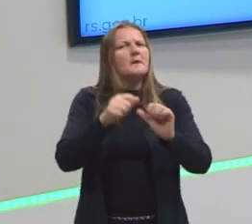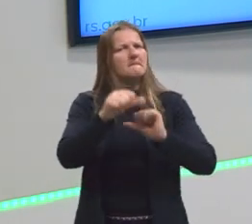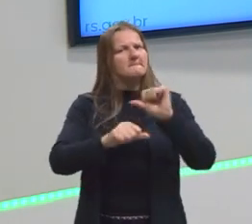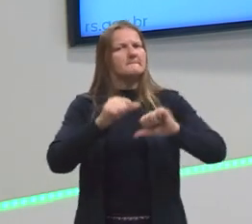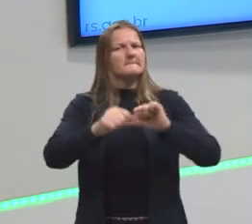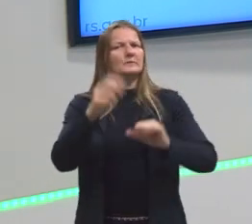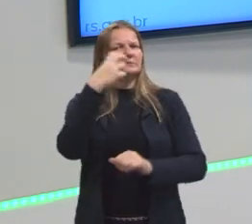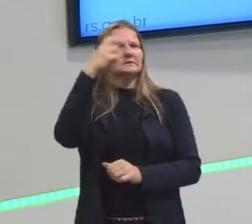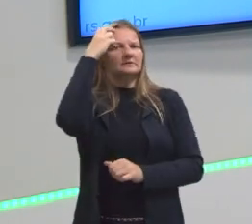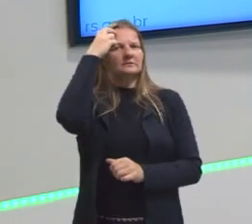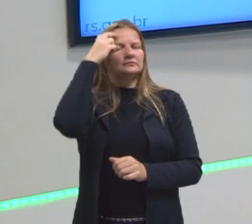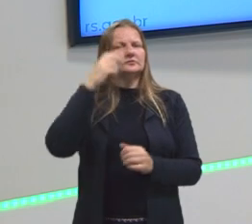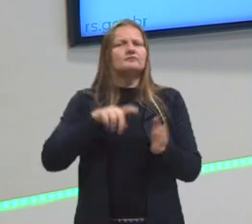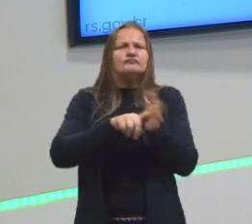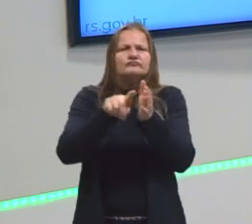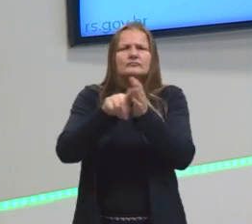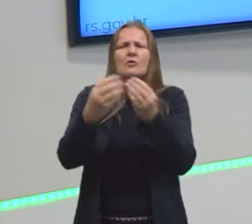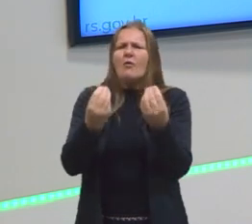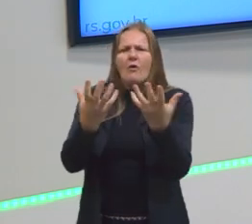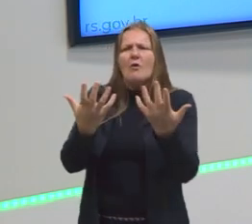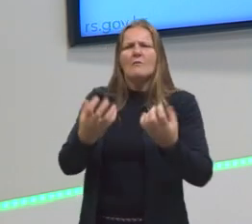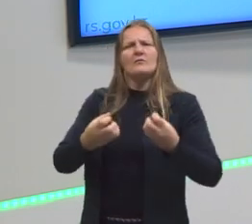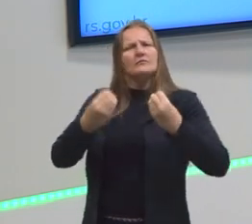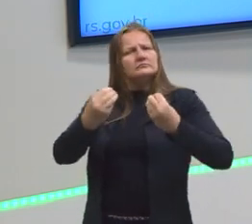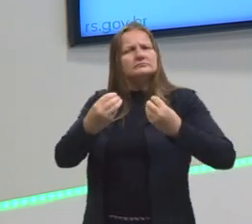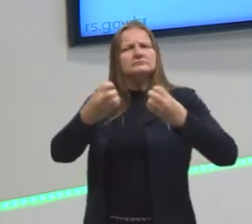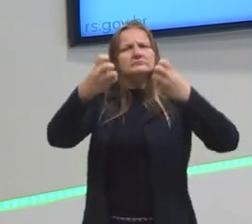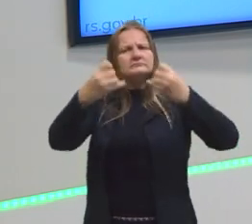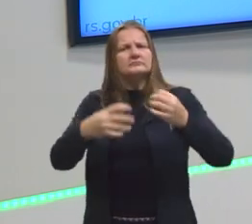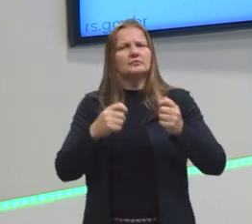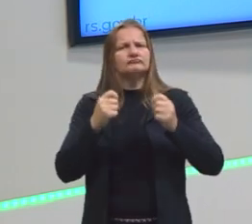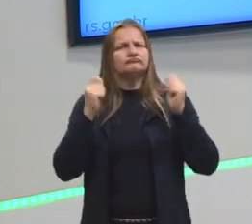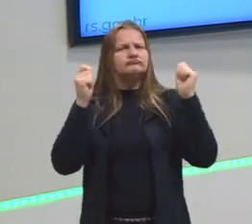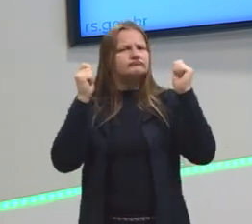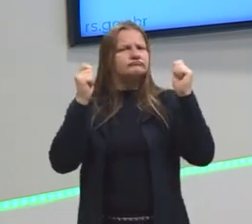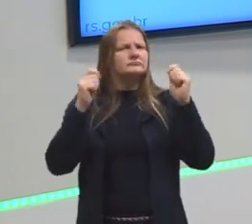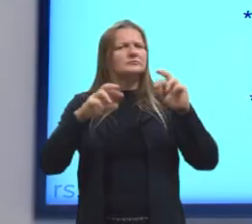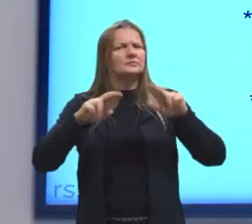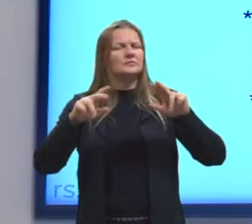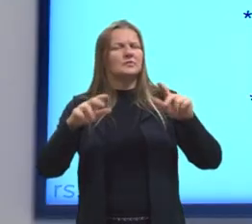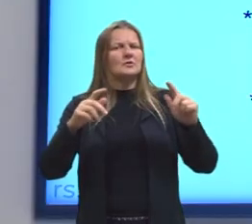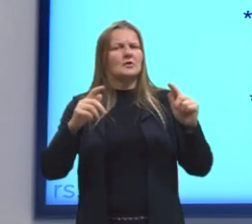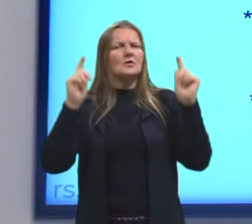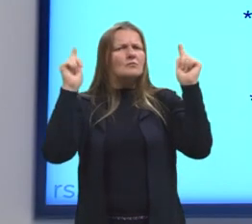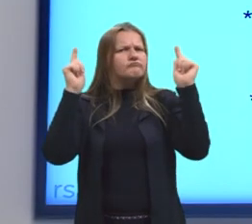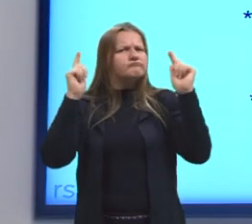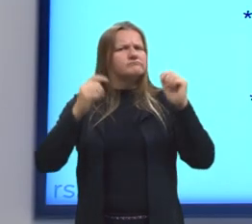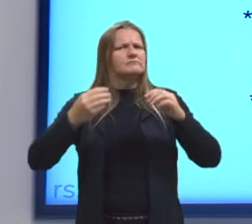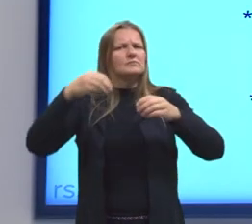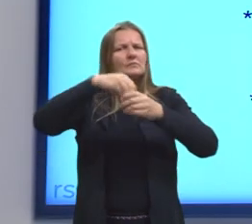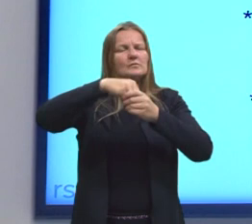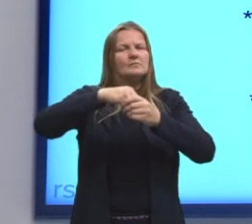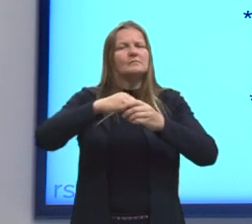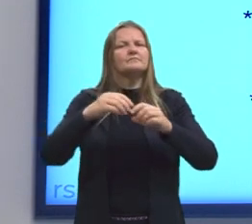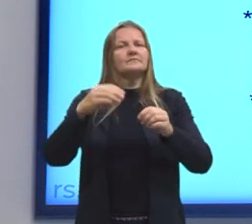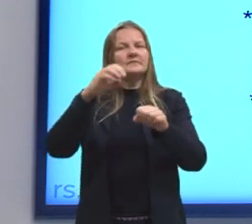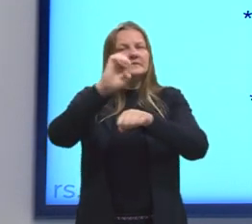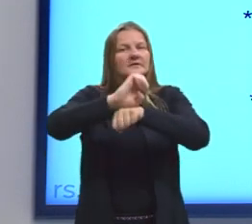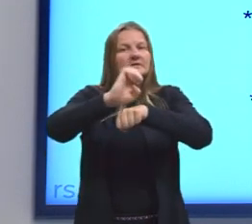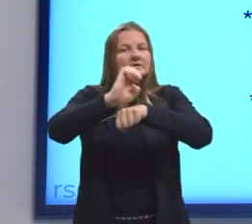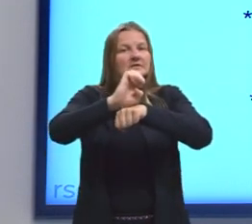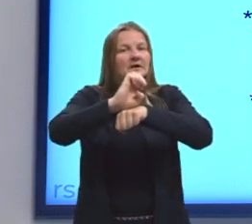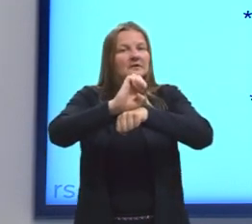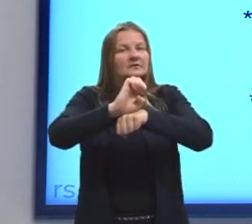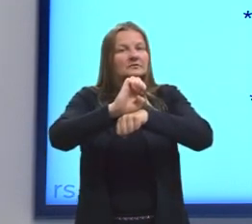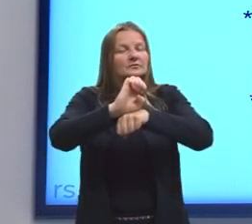já vem questionando o que está posto. São movimentos de contestação, iniciam nos Estados Unidos,